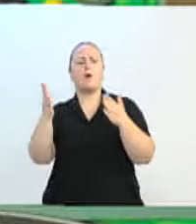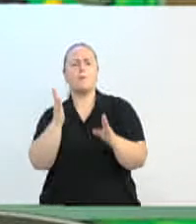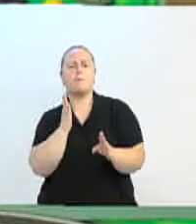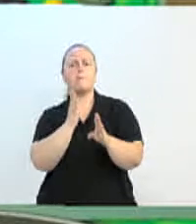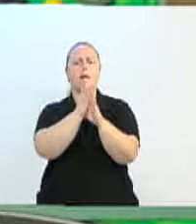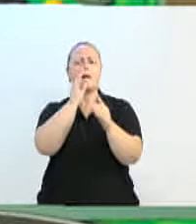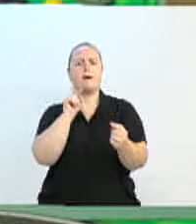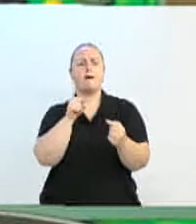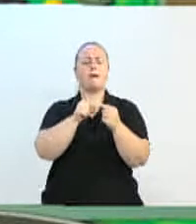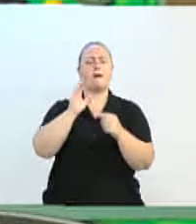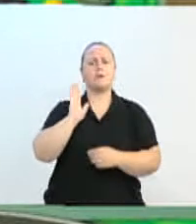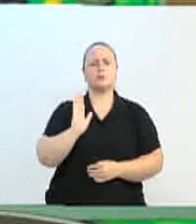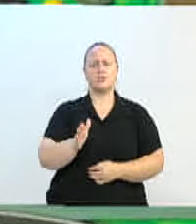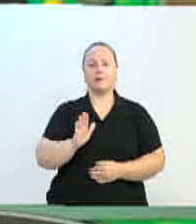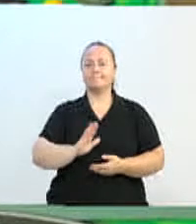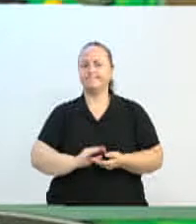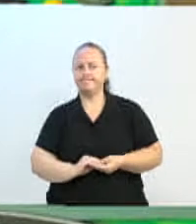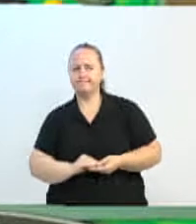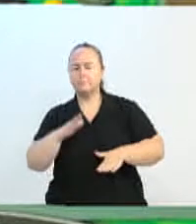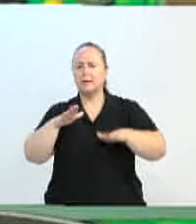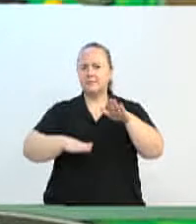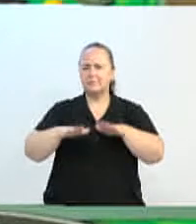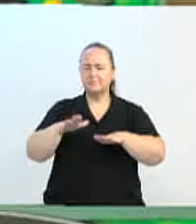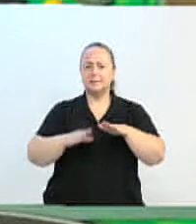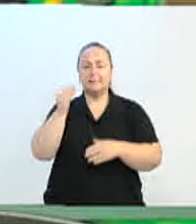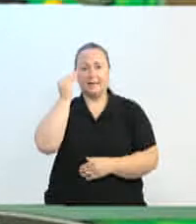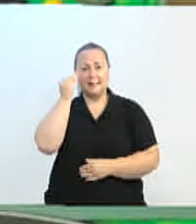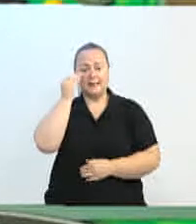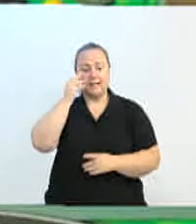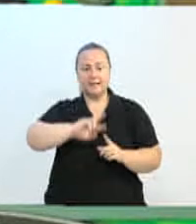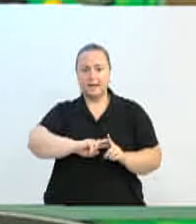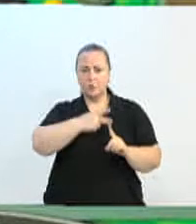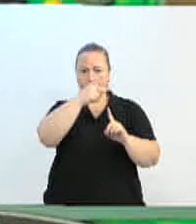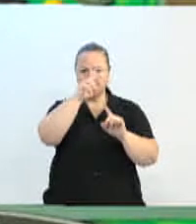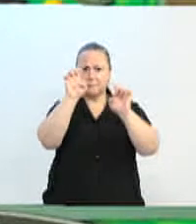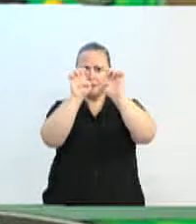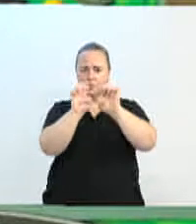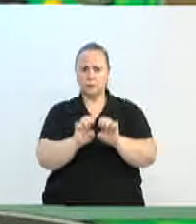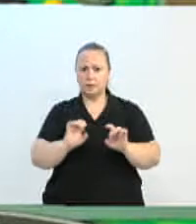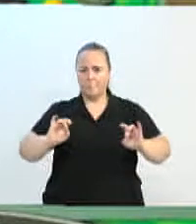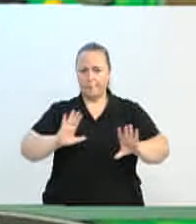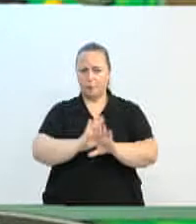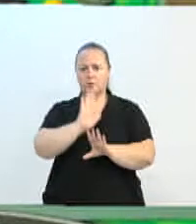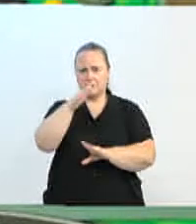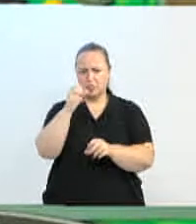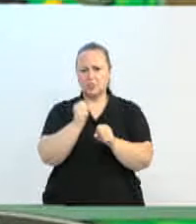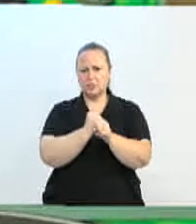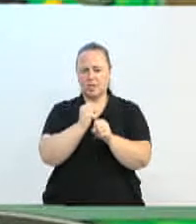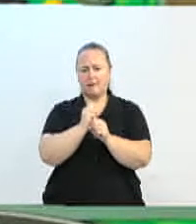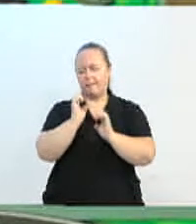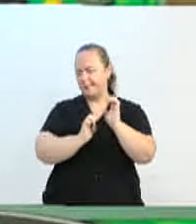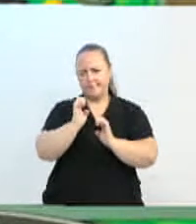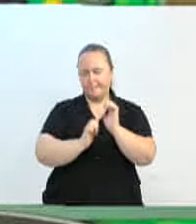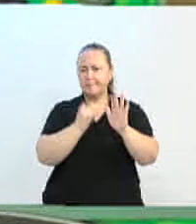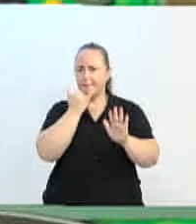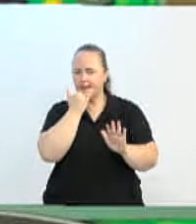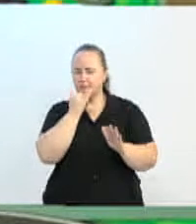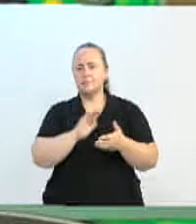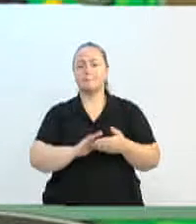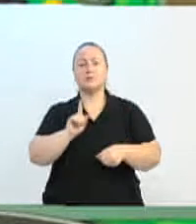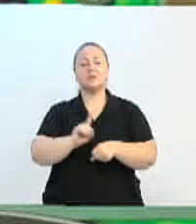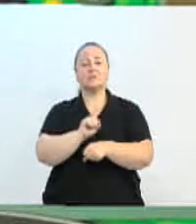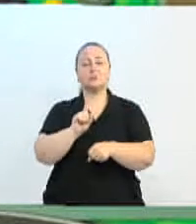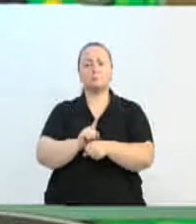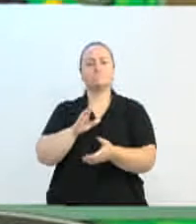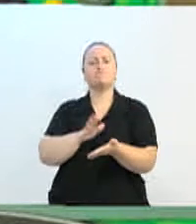E sempre que a gente tenta fazer alguma inovação lá dentro dessa estrutura, a reação é imediata. Os gestores serão cobrados pelo